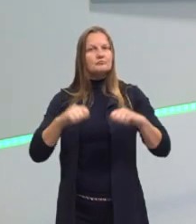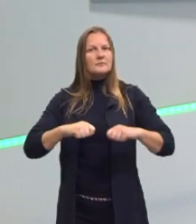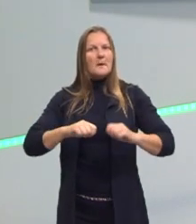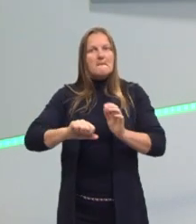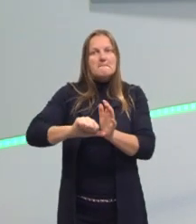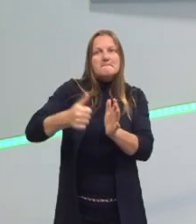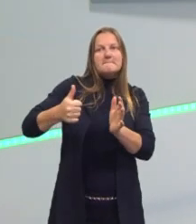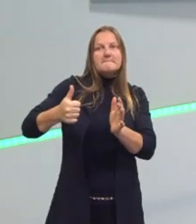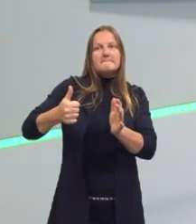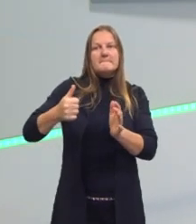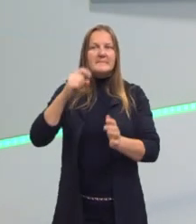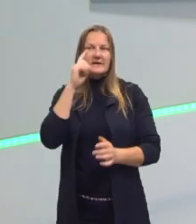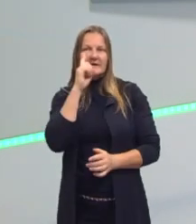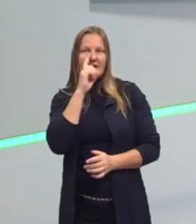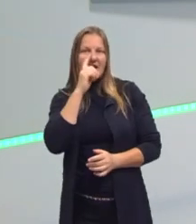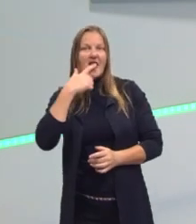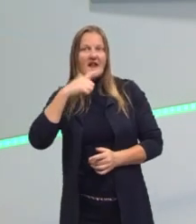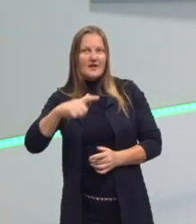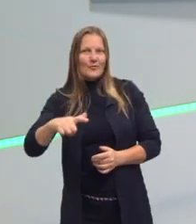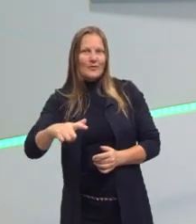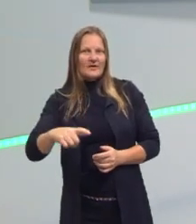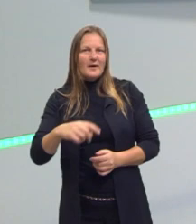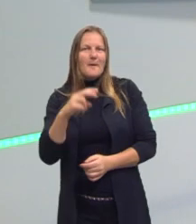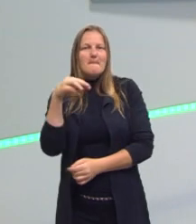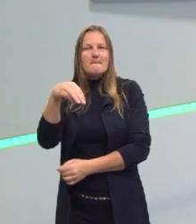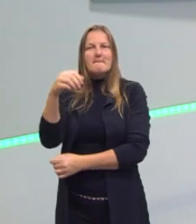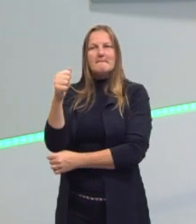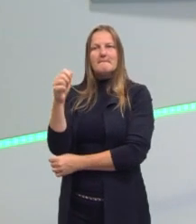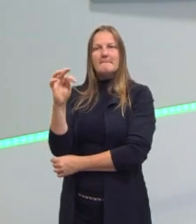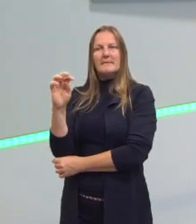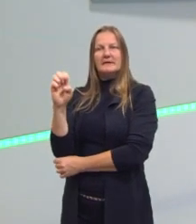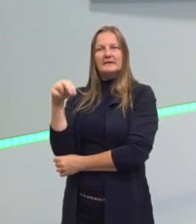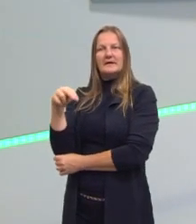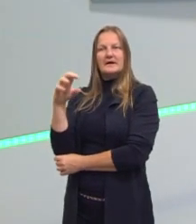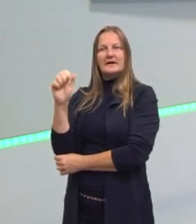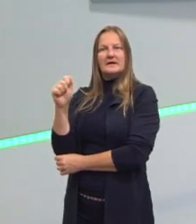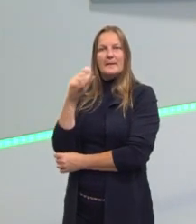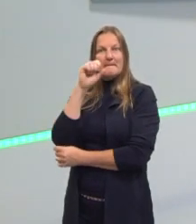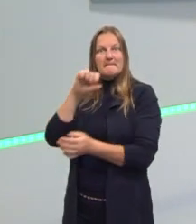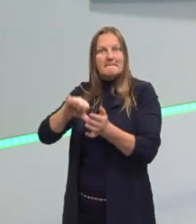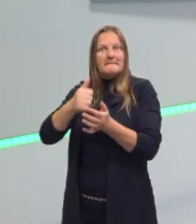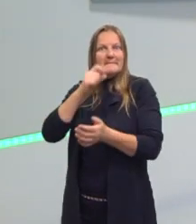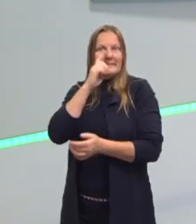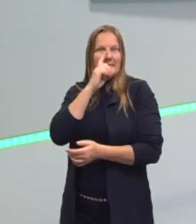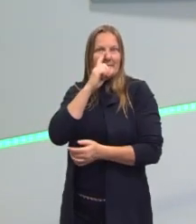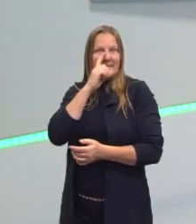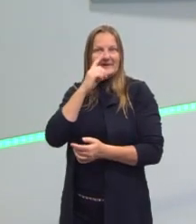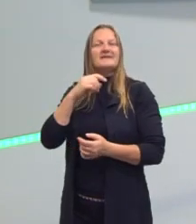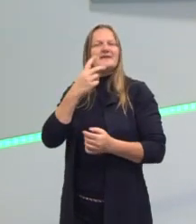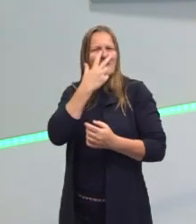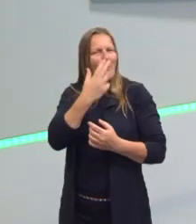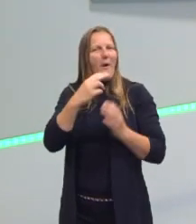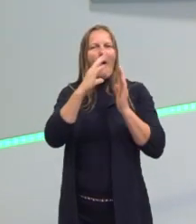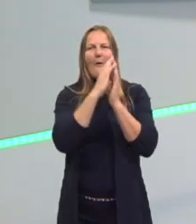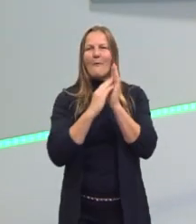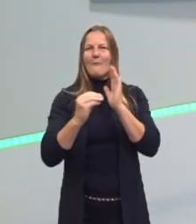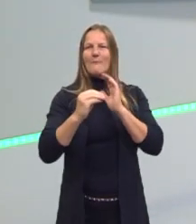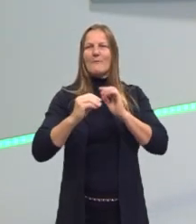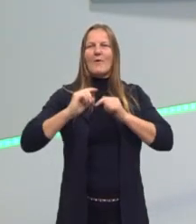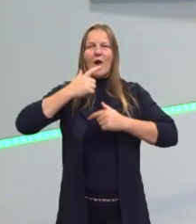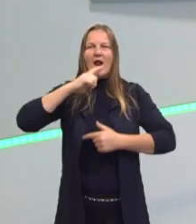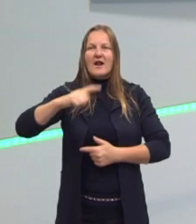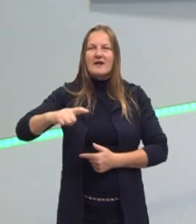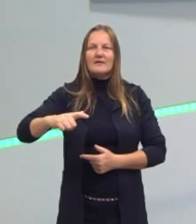materna? E se dando como língua materna, como é que ela faz para produzir significado? E,